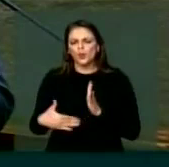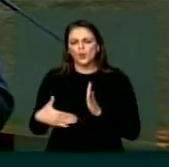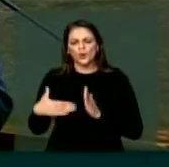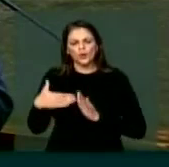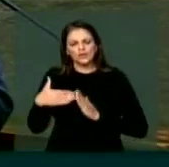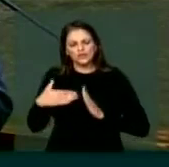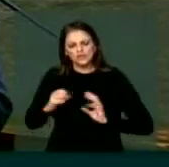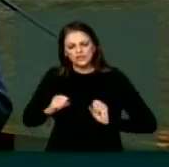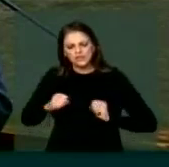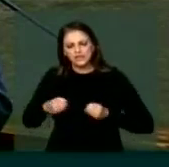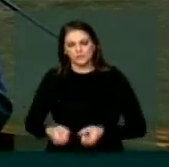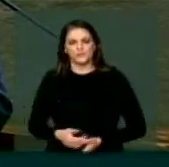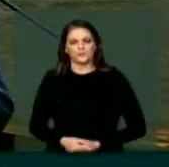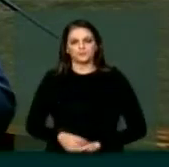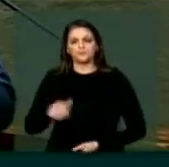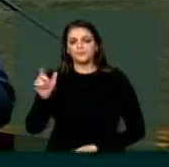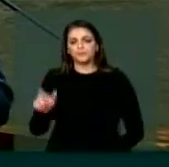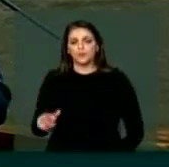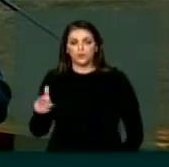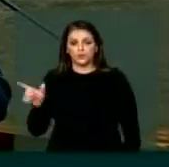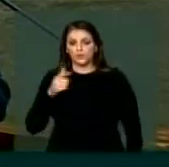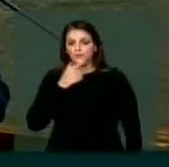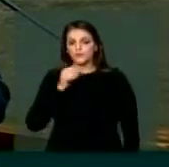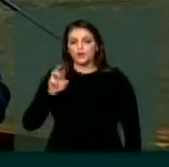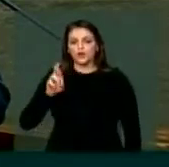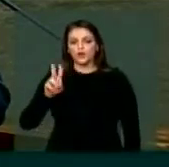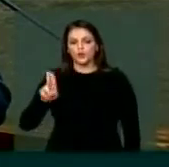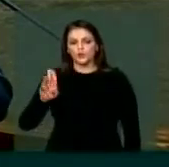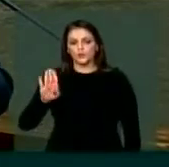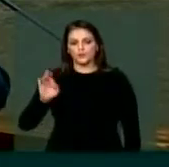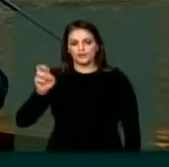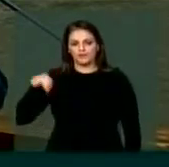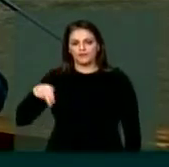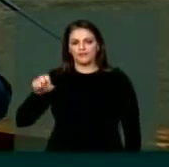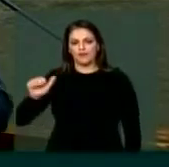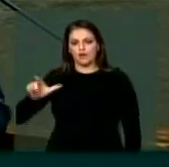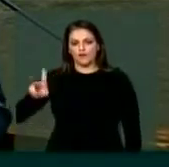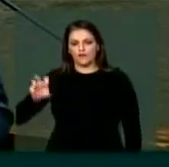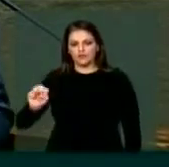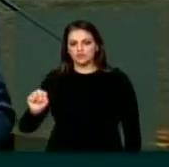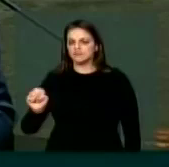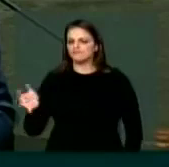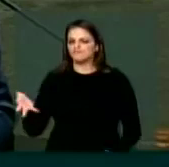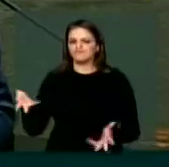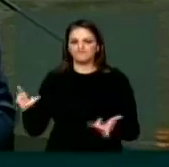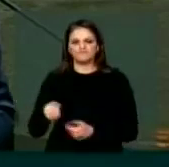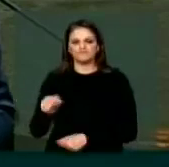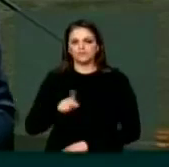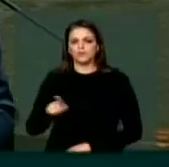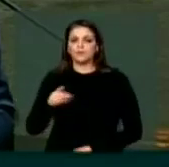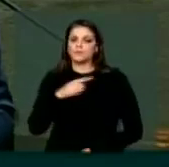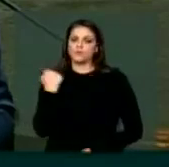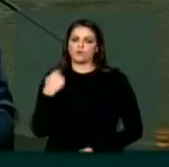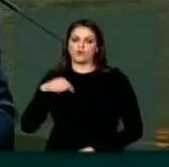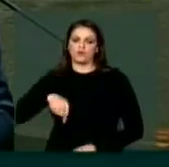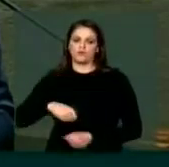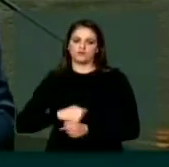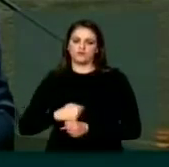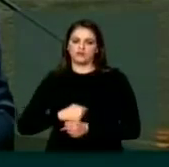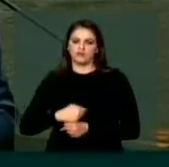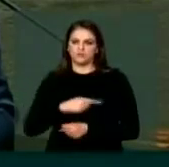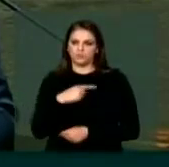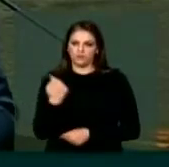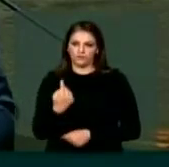o Rubem Alves, um grande professor, falecido este ano, ele